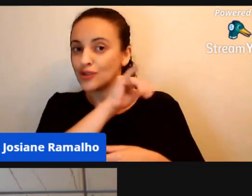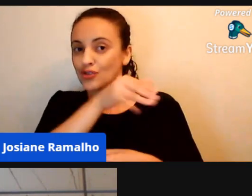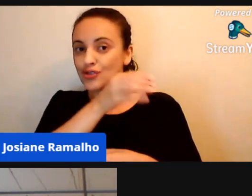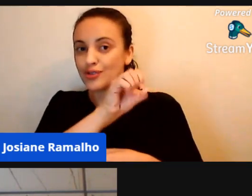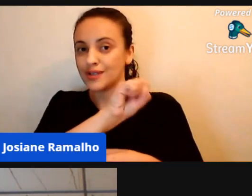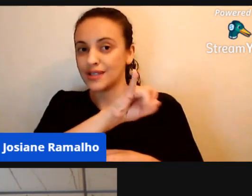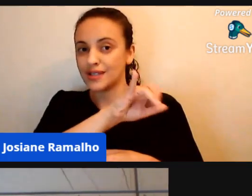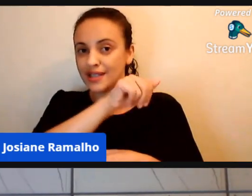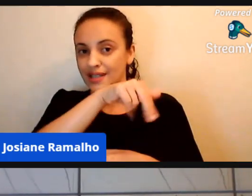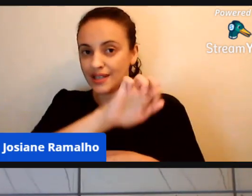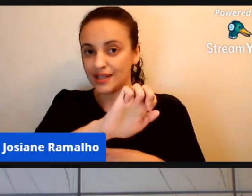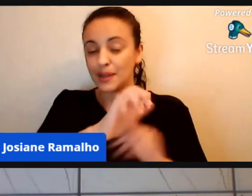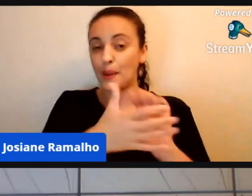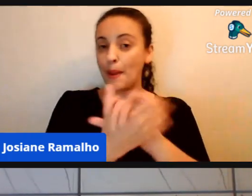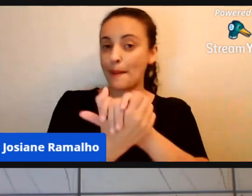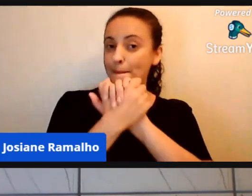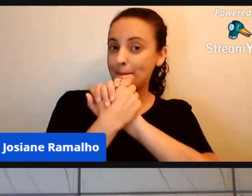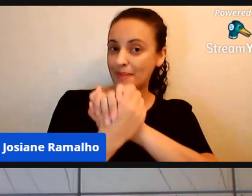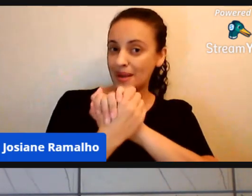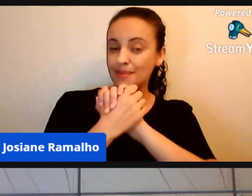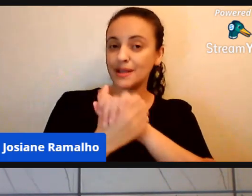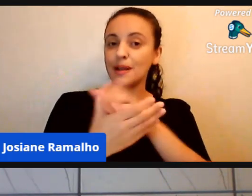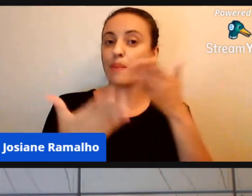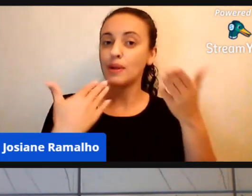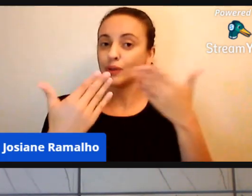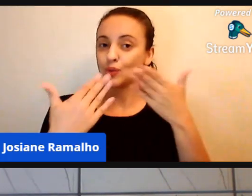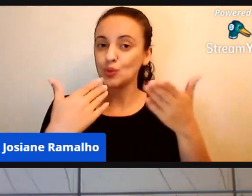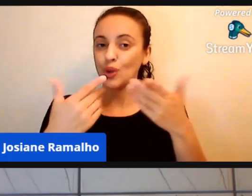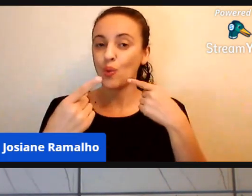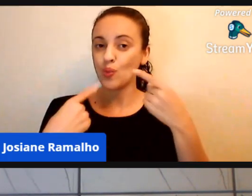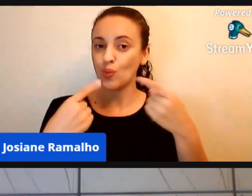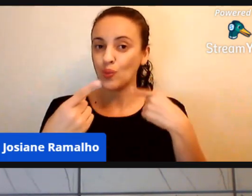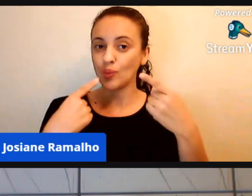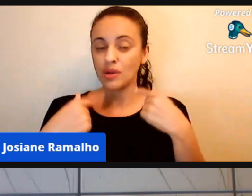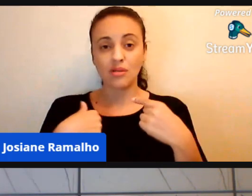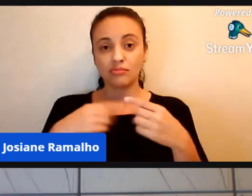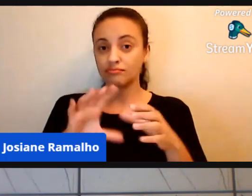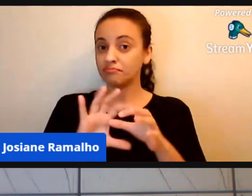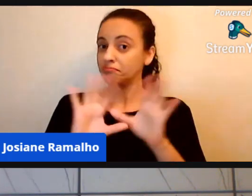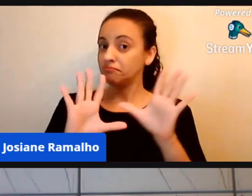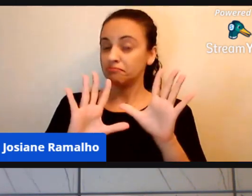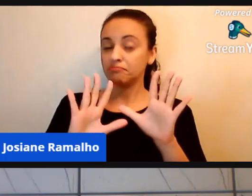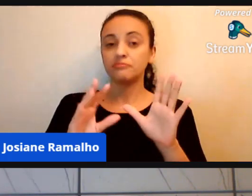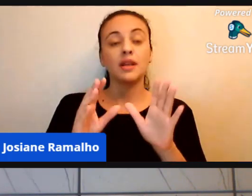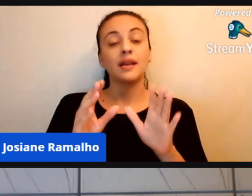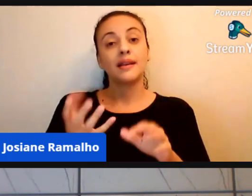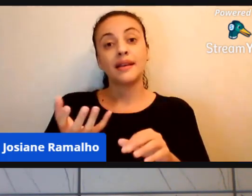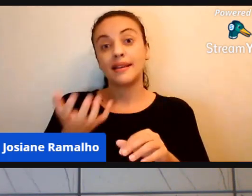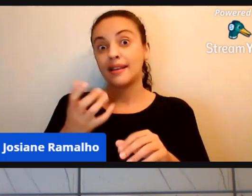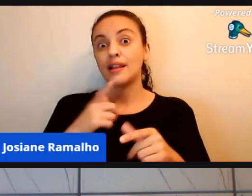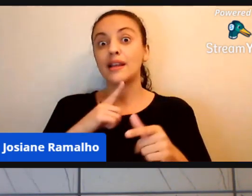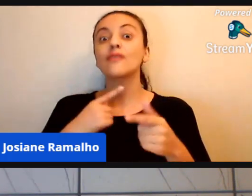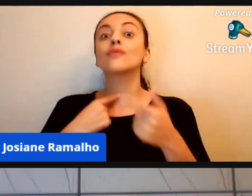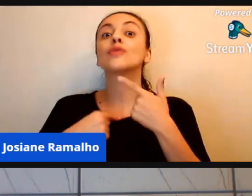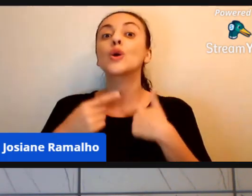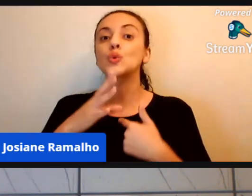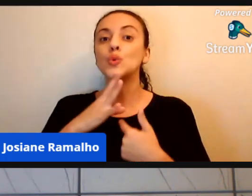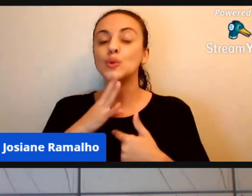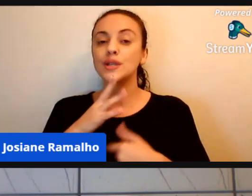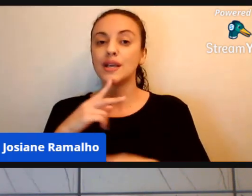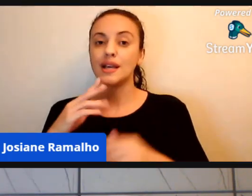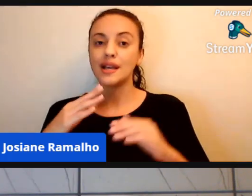parabenizo mais uma vez por essa discussão, e fico à disposição de todos vocês, que queiram conhecer a nossa escola, conhecer as nossas crianças,